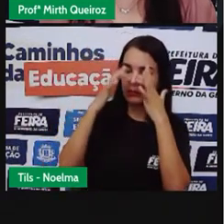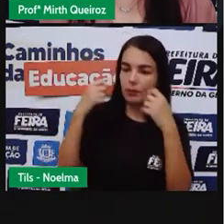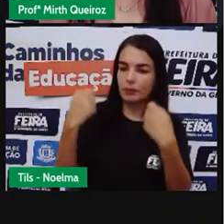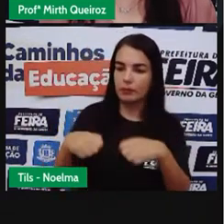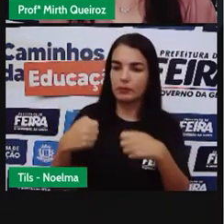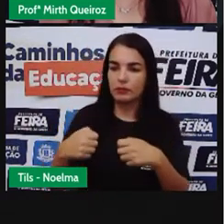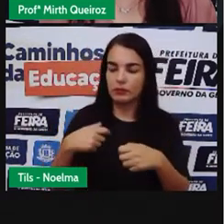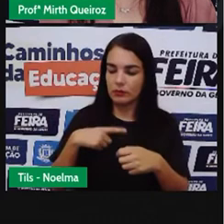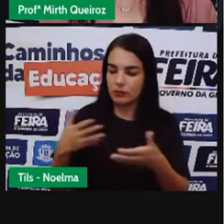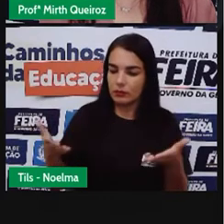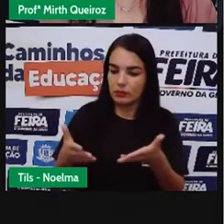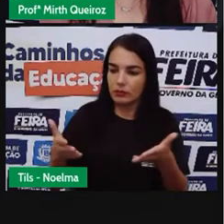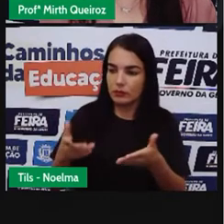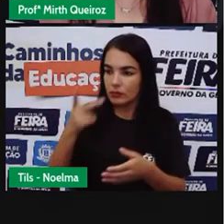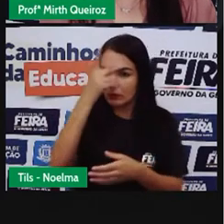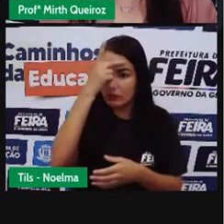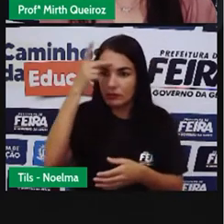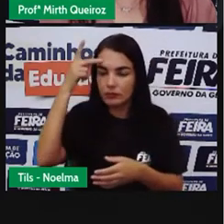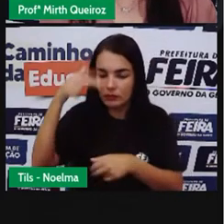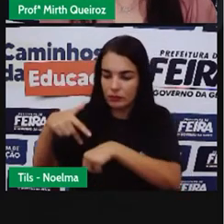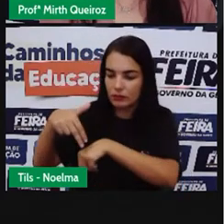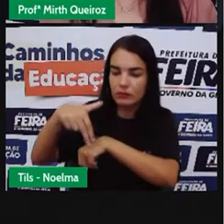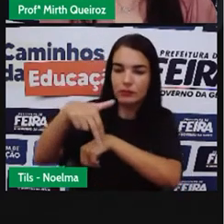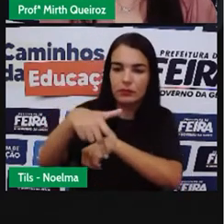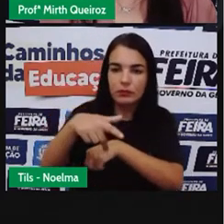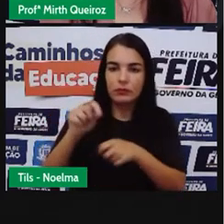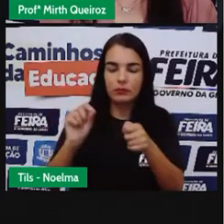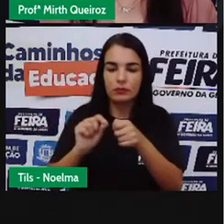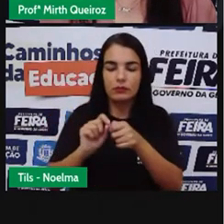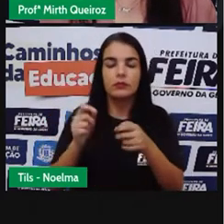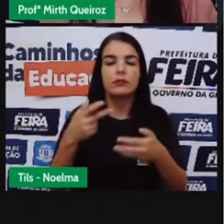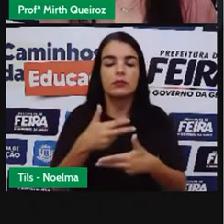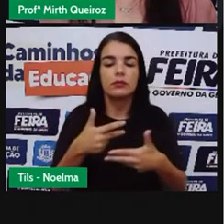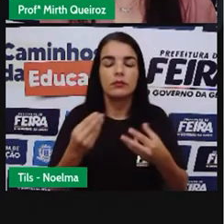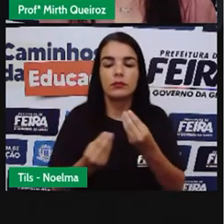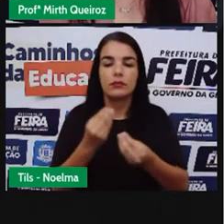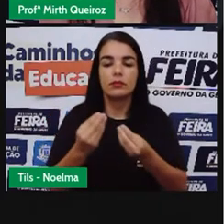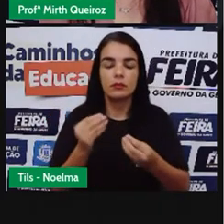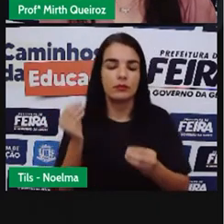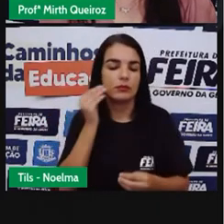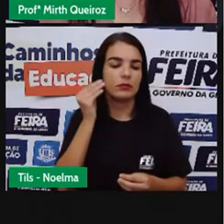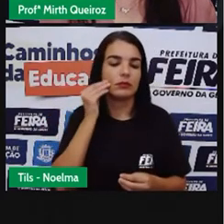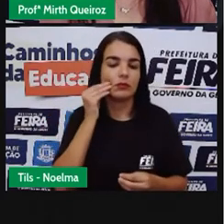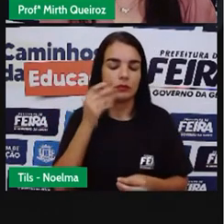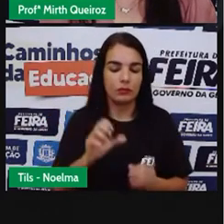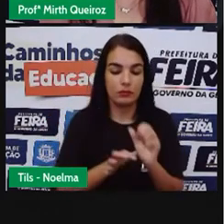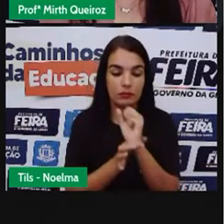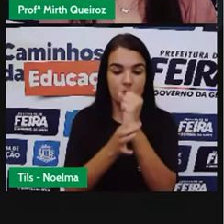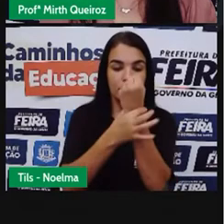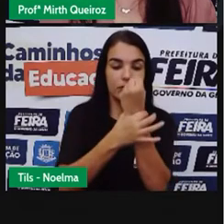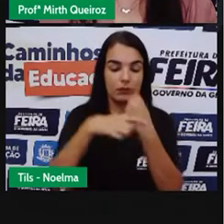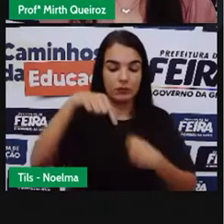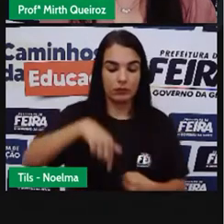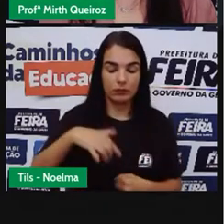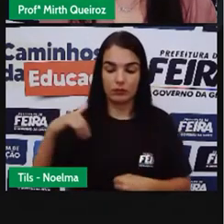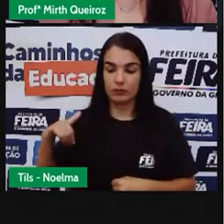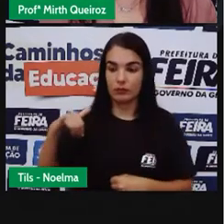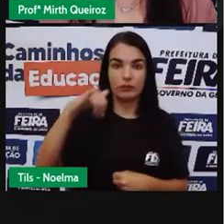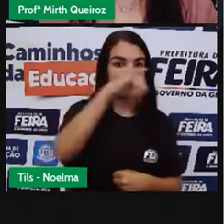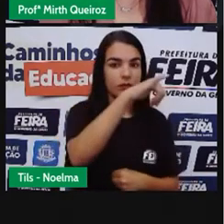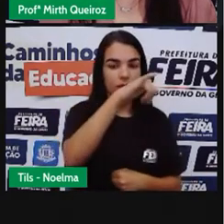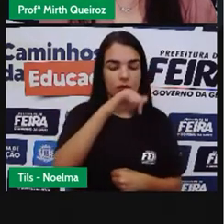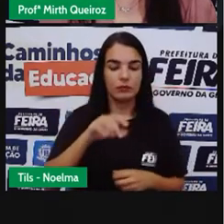A seguir, nosso pessoal de bordo fará uma demonstração de rotina do sistema de segurança deste aparelho.